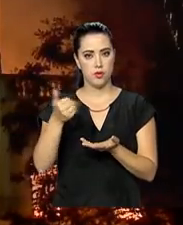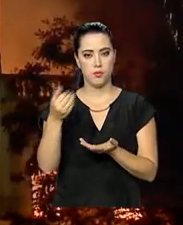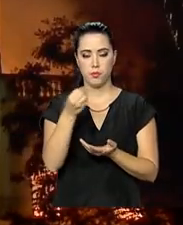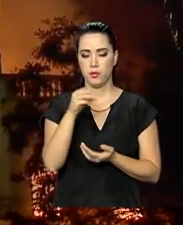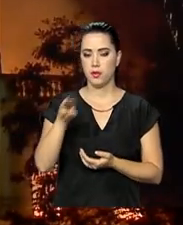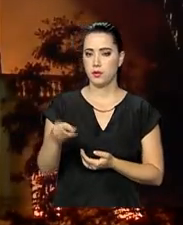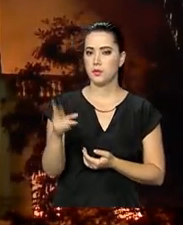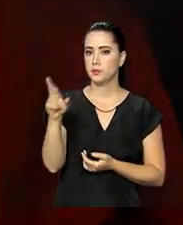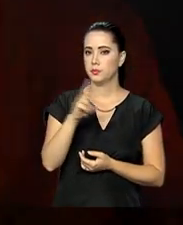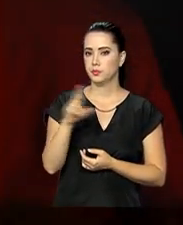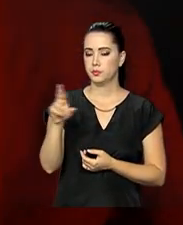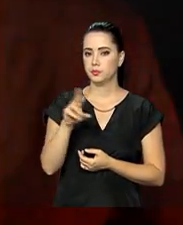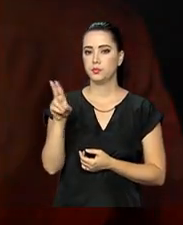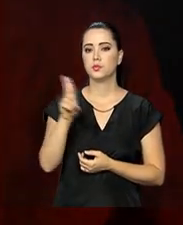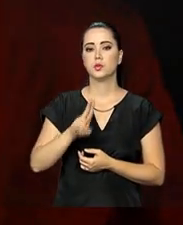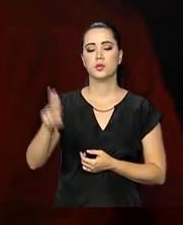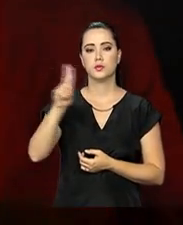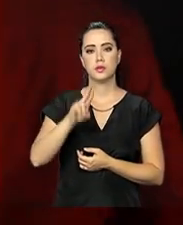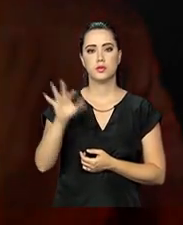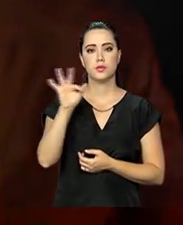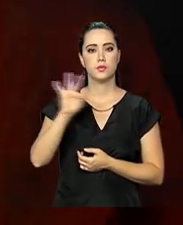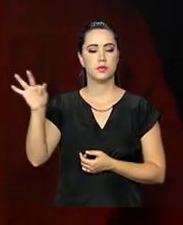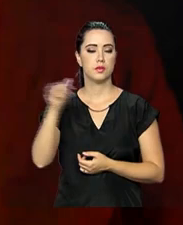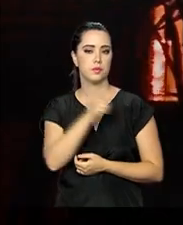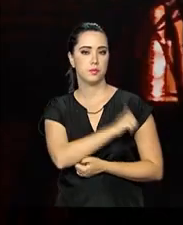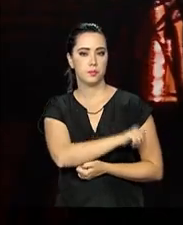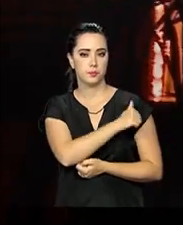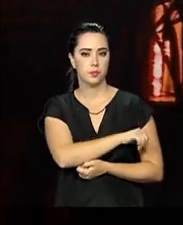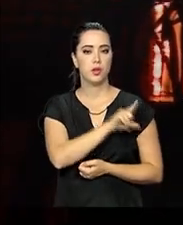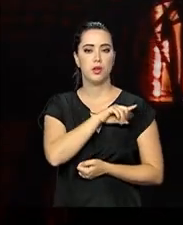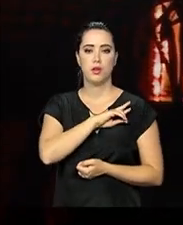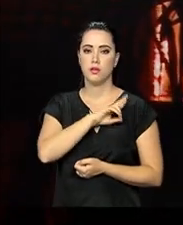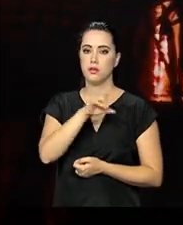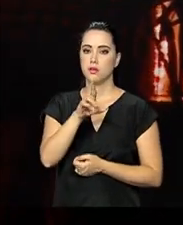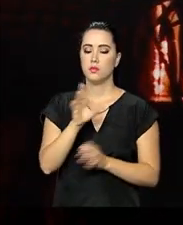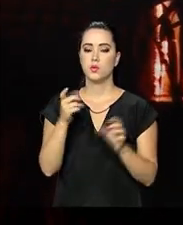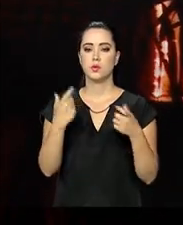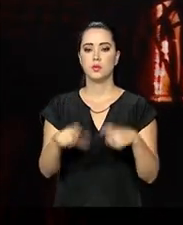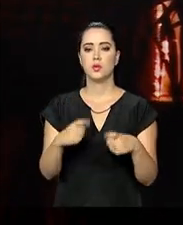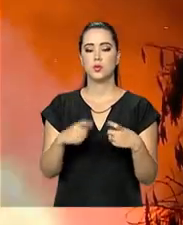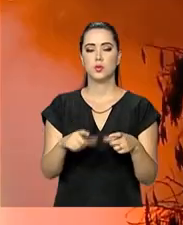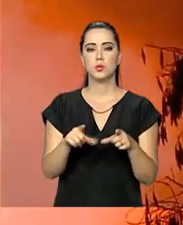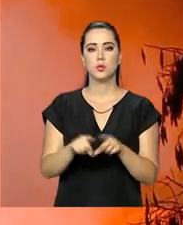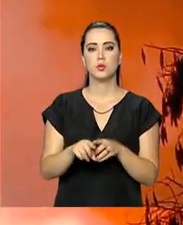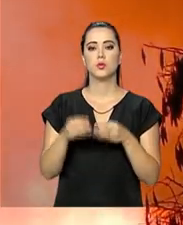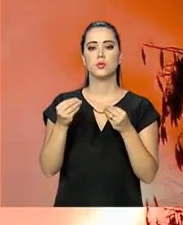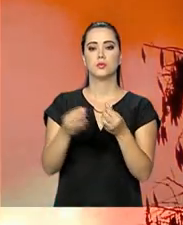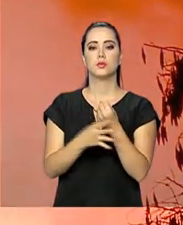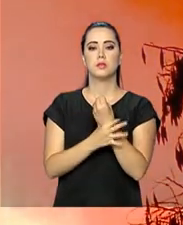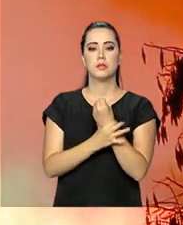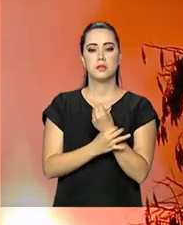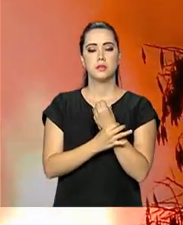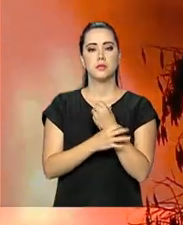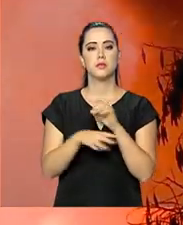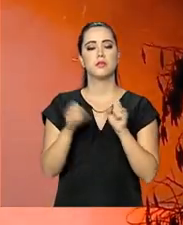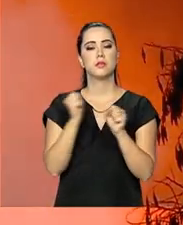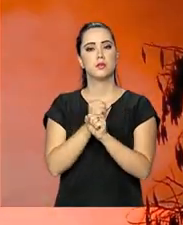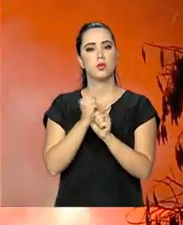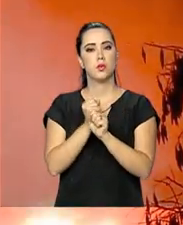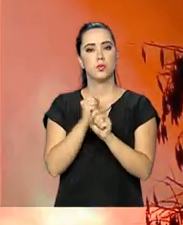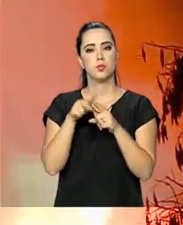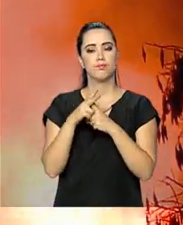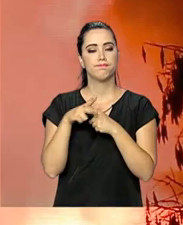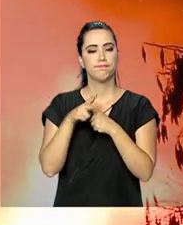milhões de reais para a Universidade Federal do Rio de Janeiro, responsável pela instituição, garantir a segurança e a recuperação